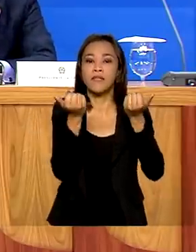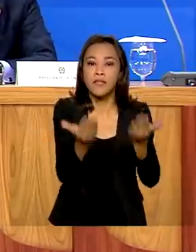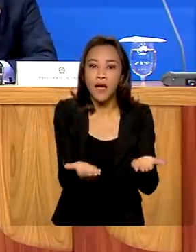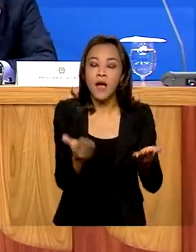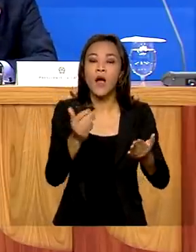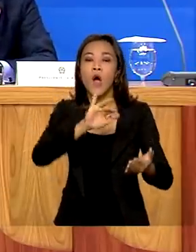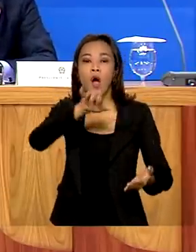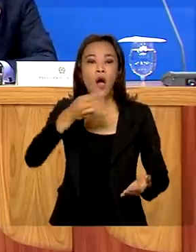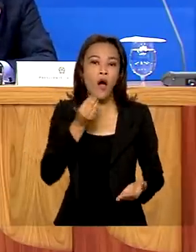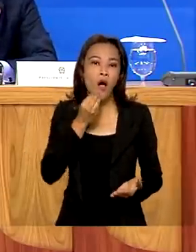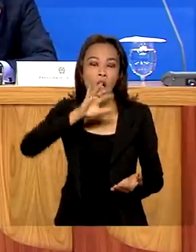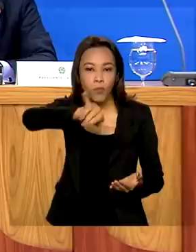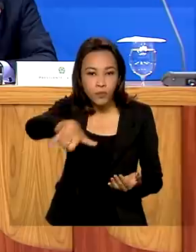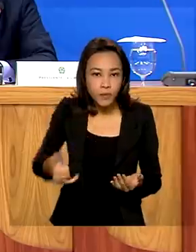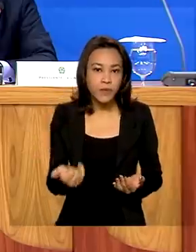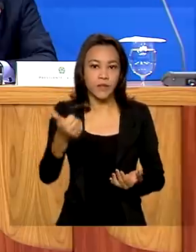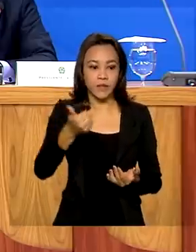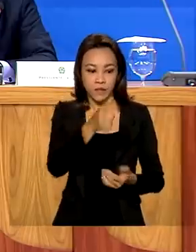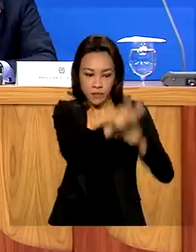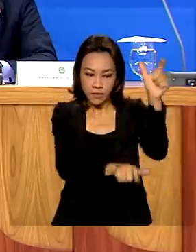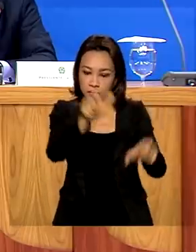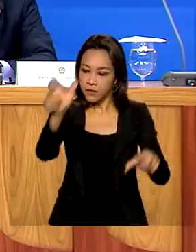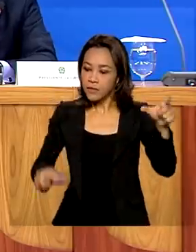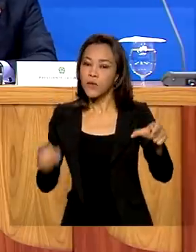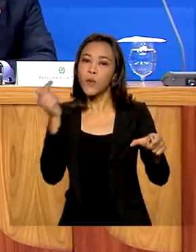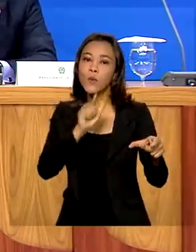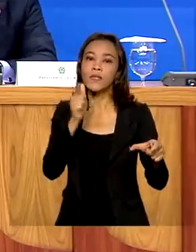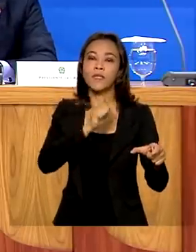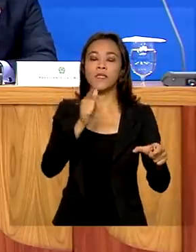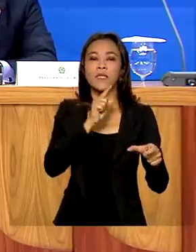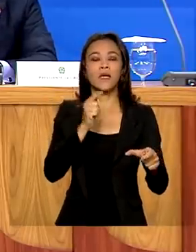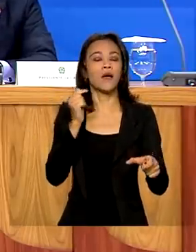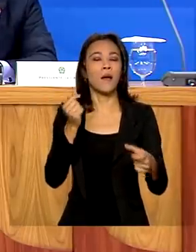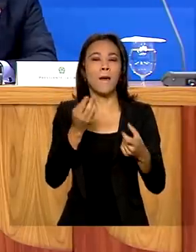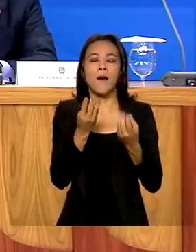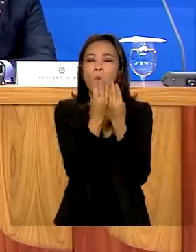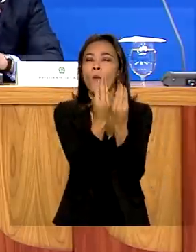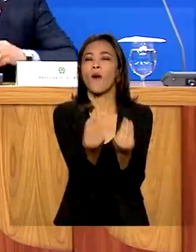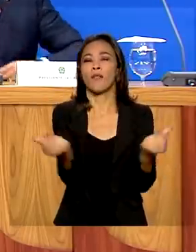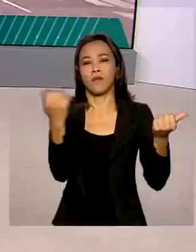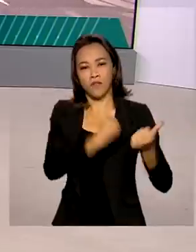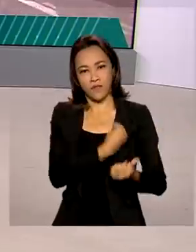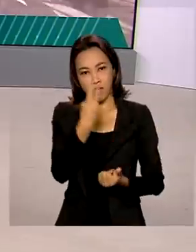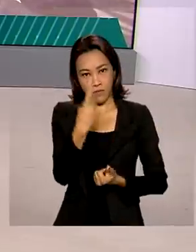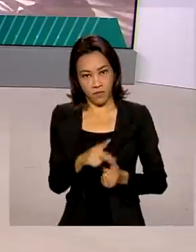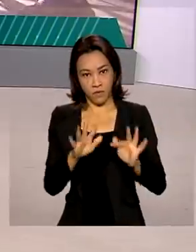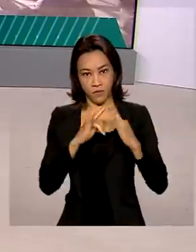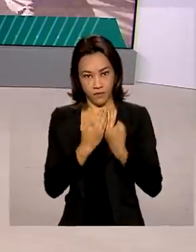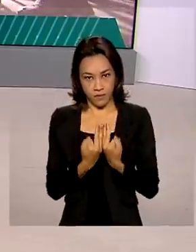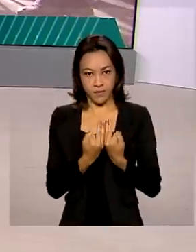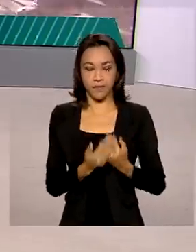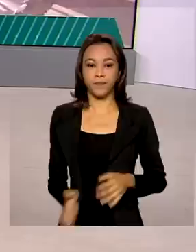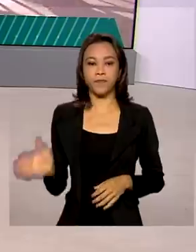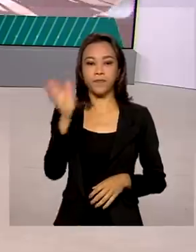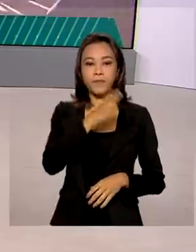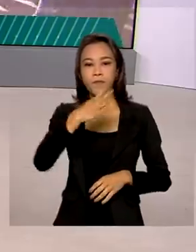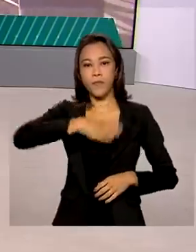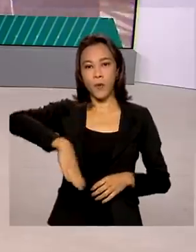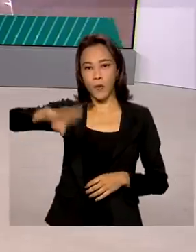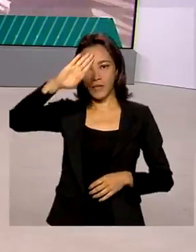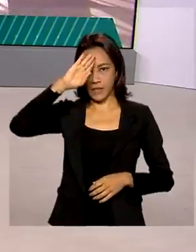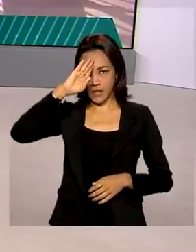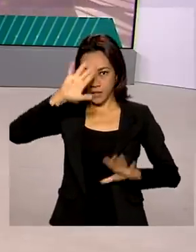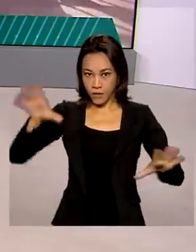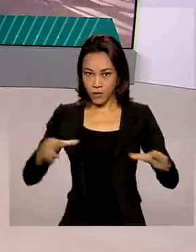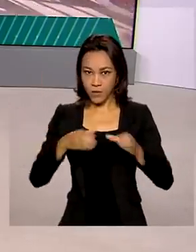para que o cidadão consiga cada vez mais alcançar uma melhor qualidade de vida para si e sua família. O exército realizou uma